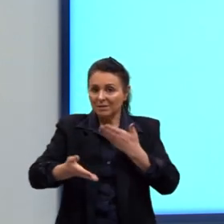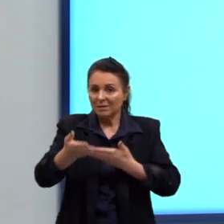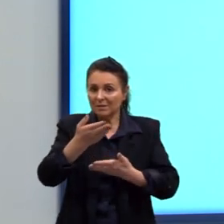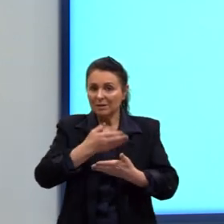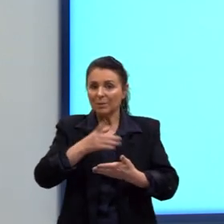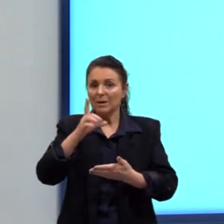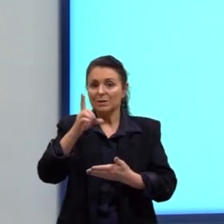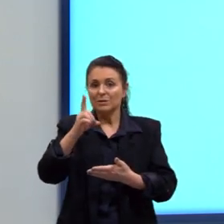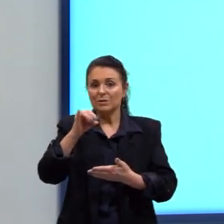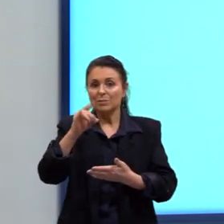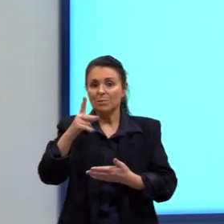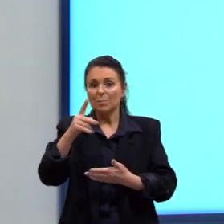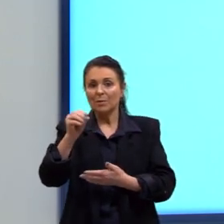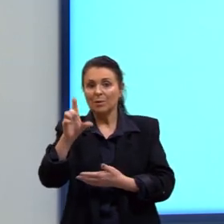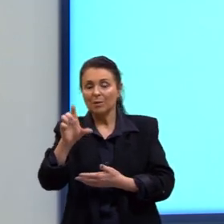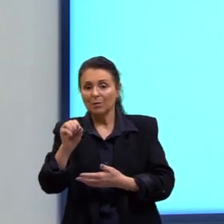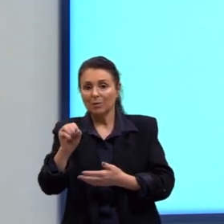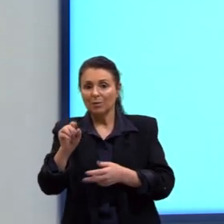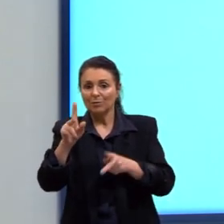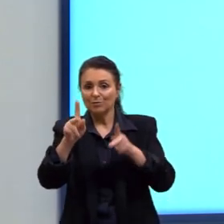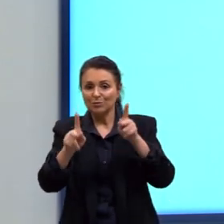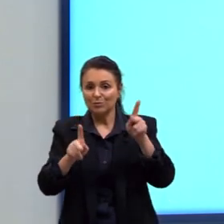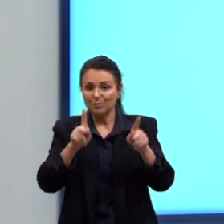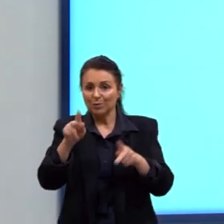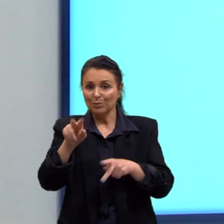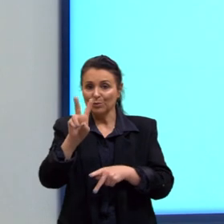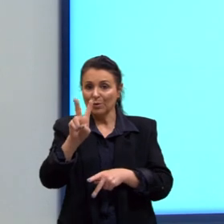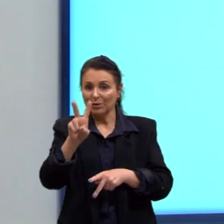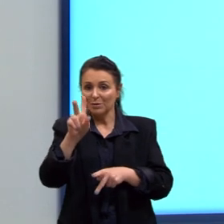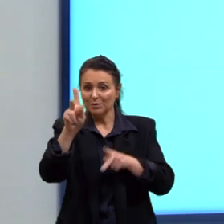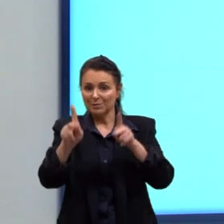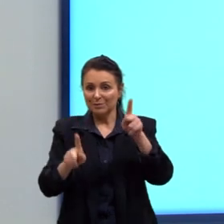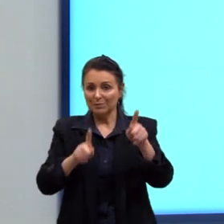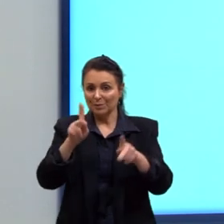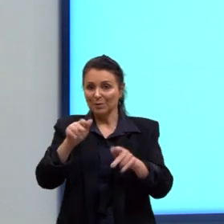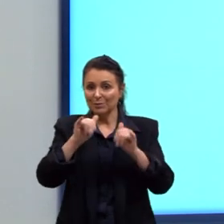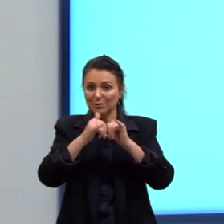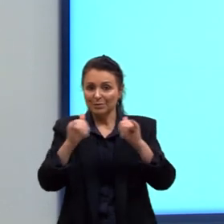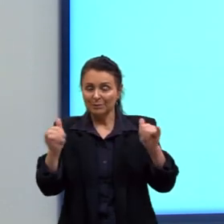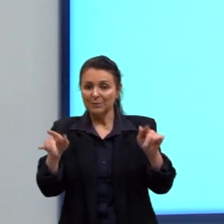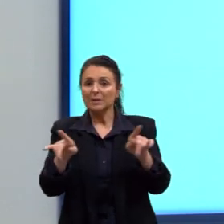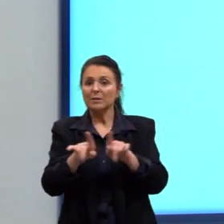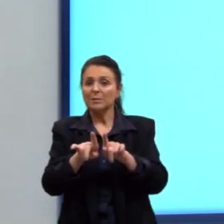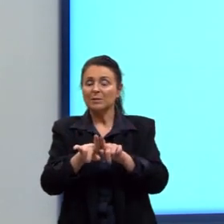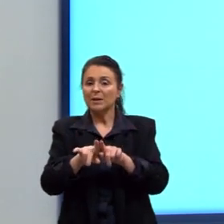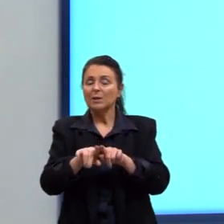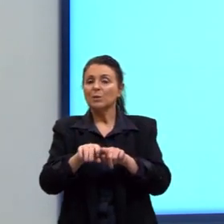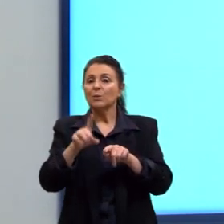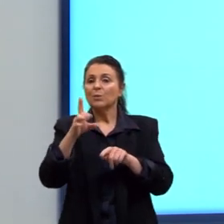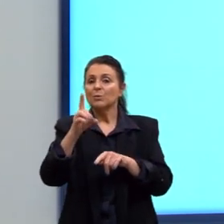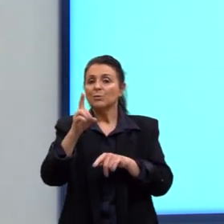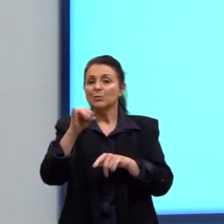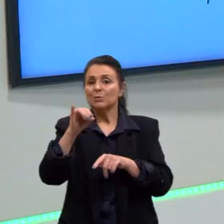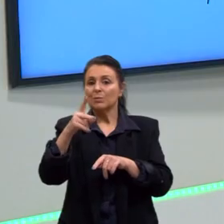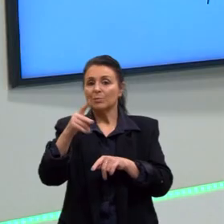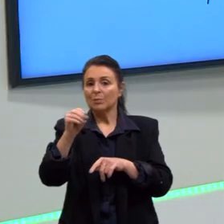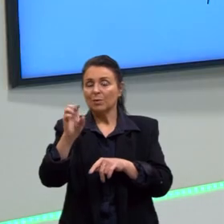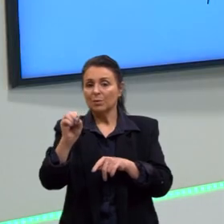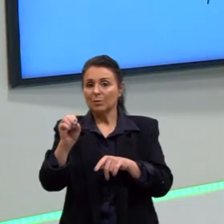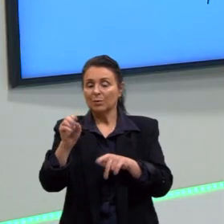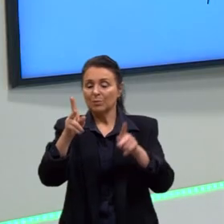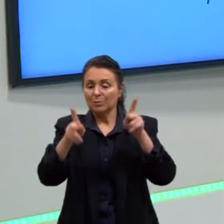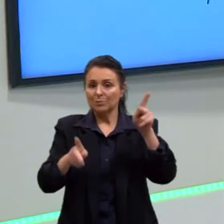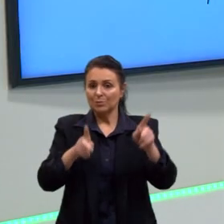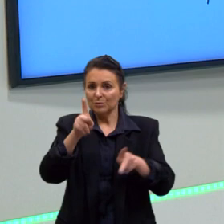dipolo elétrico. Dipolo. Depois também tem a questão do dipolo magnético, que a gente vai ver depois. Mas, o